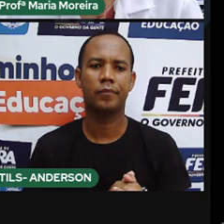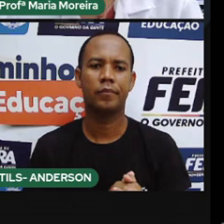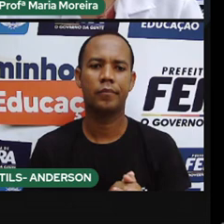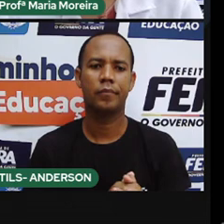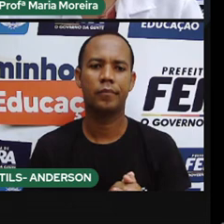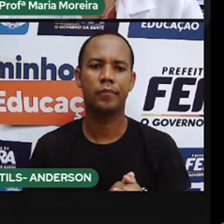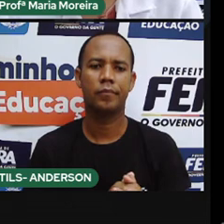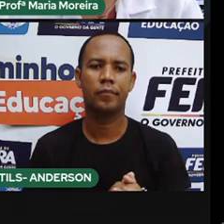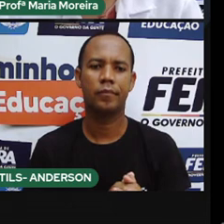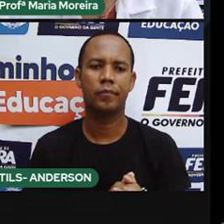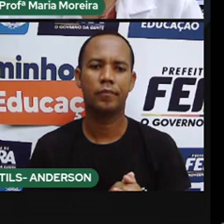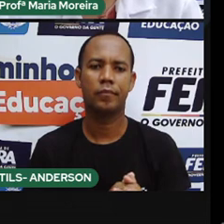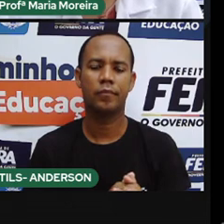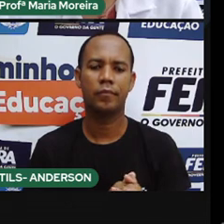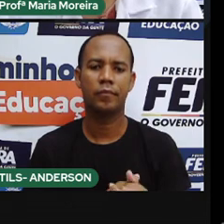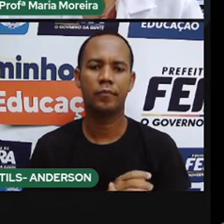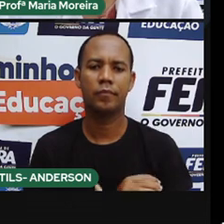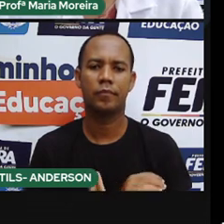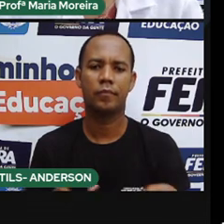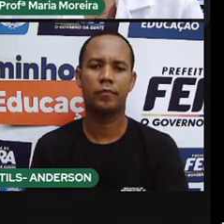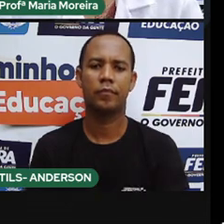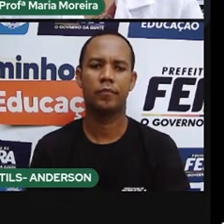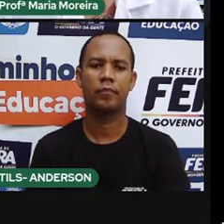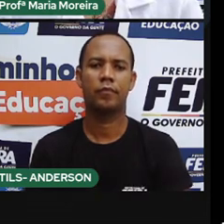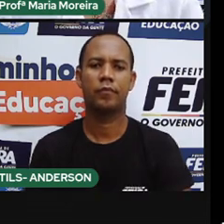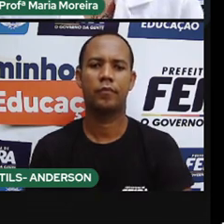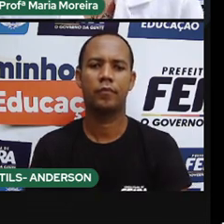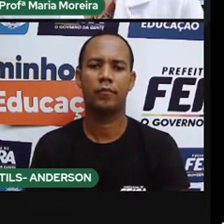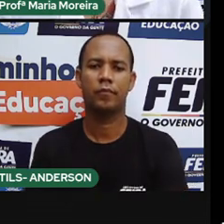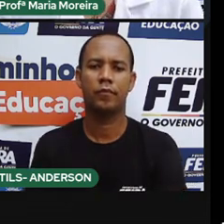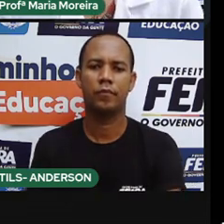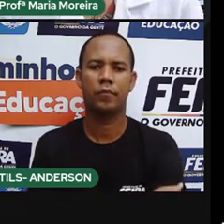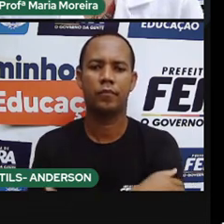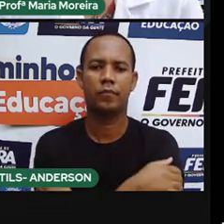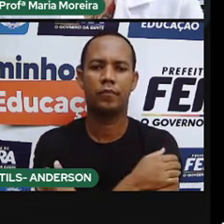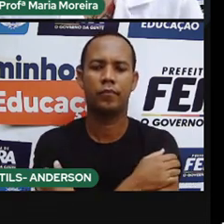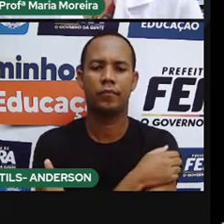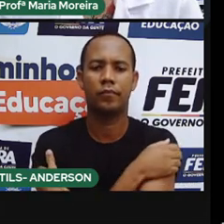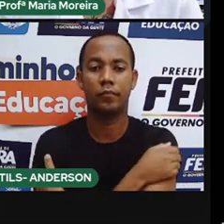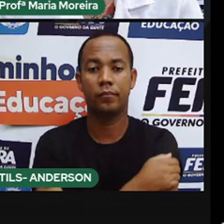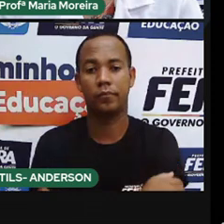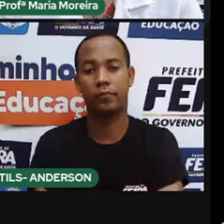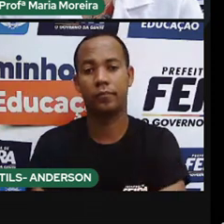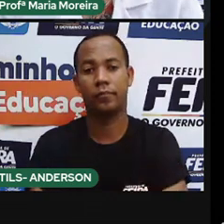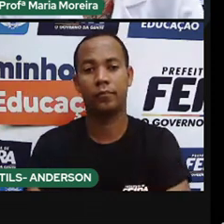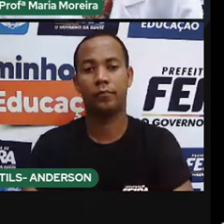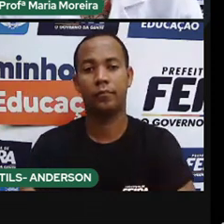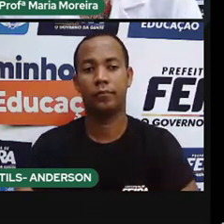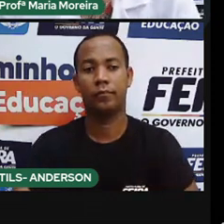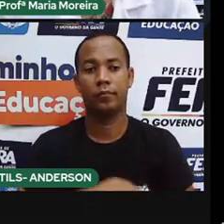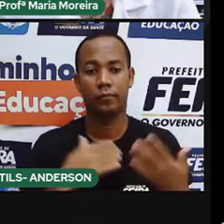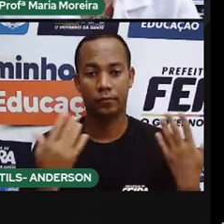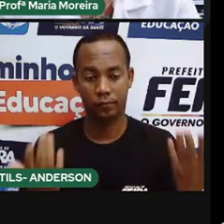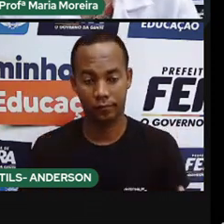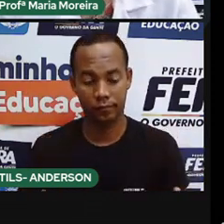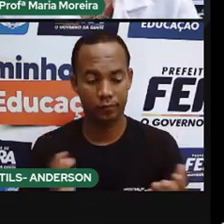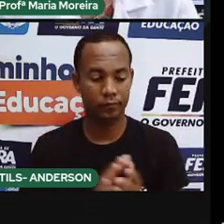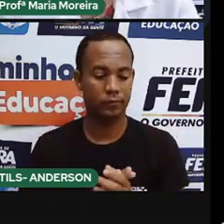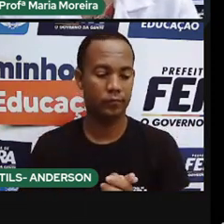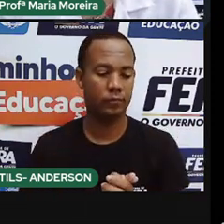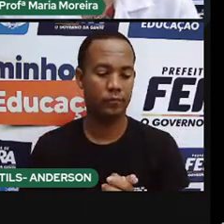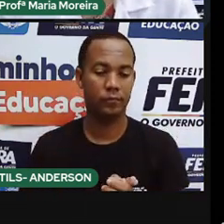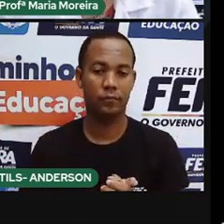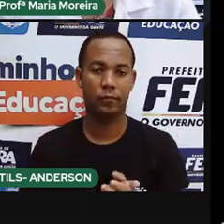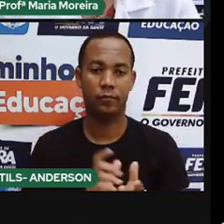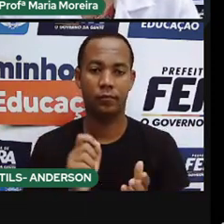né? Olá, a nossa aula de aula. E aí, a partir, na verdade, a gente vai chegar em frente até dar